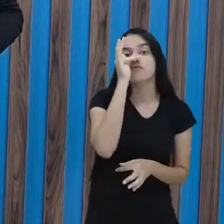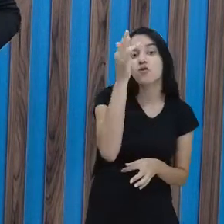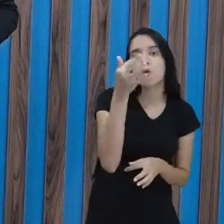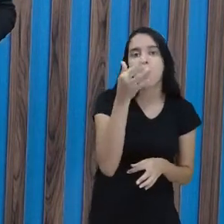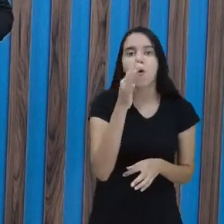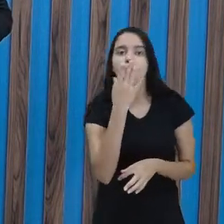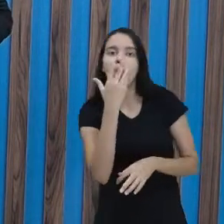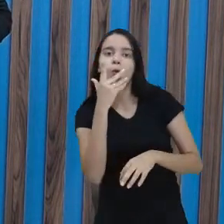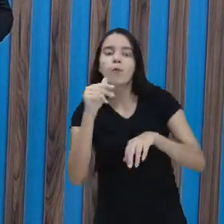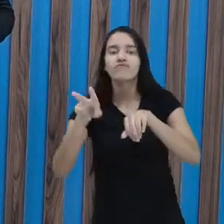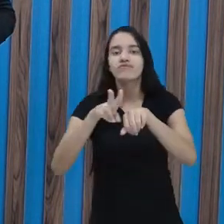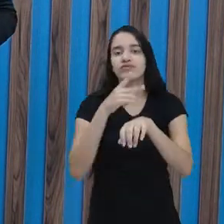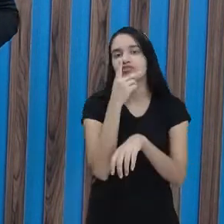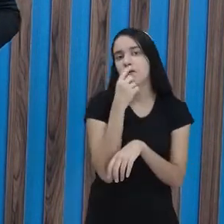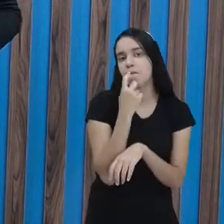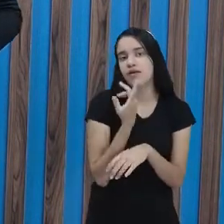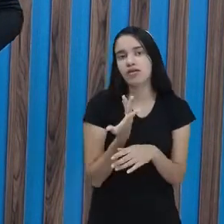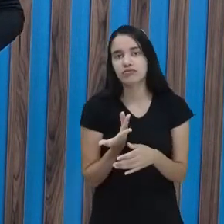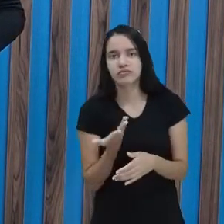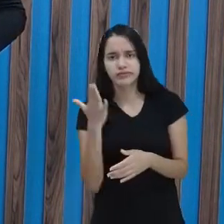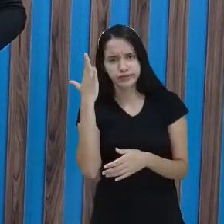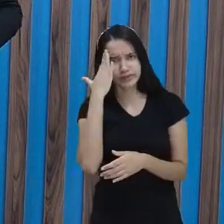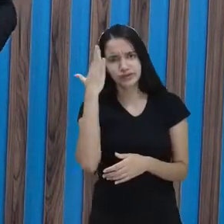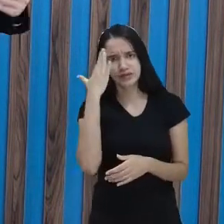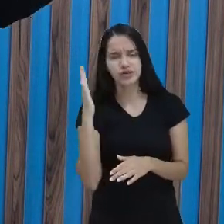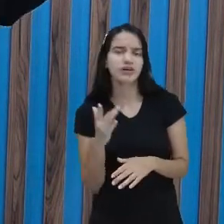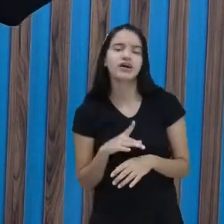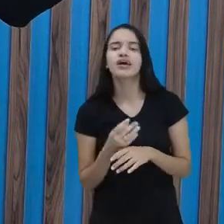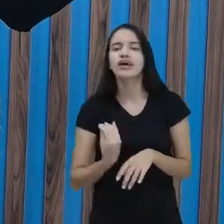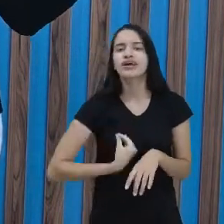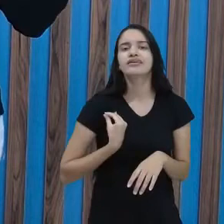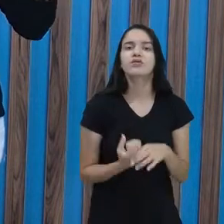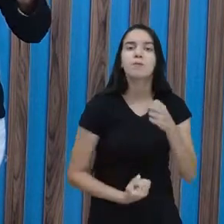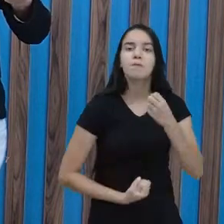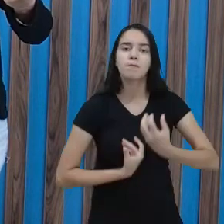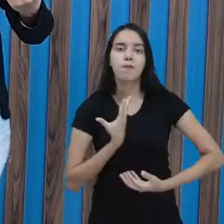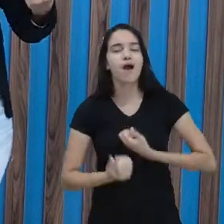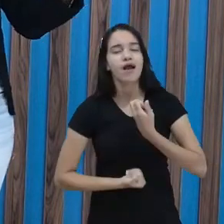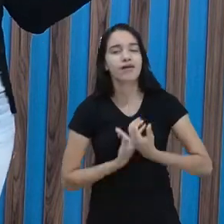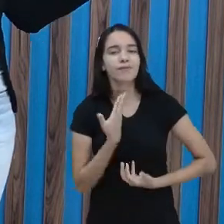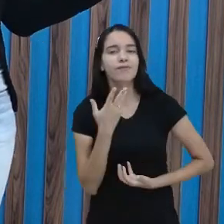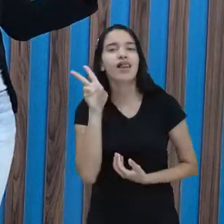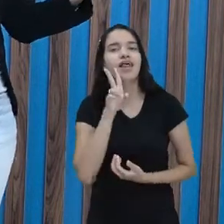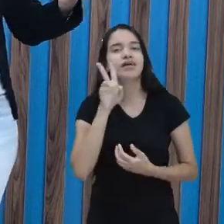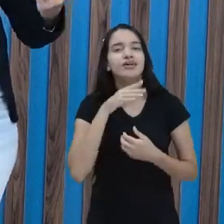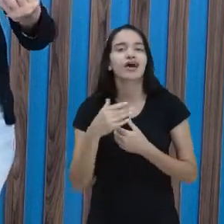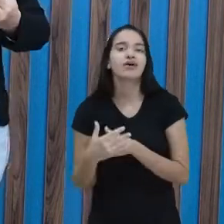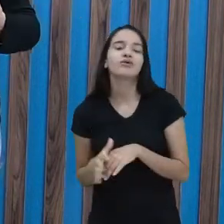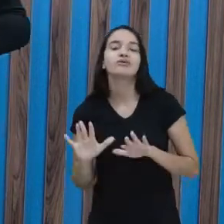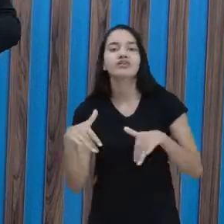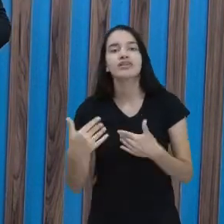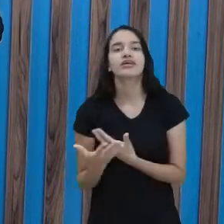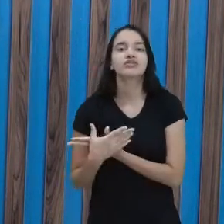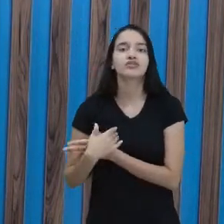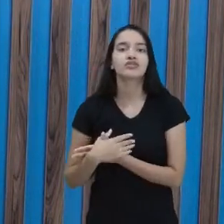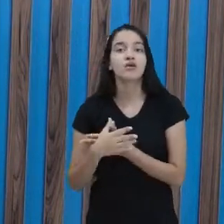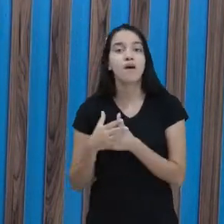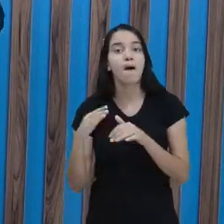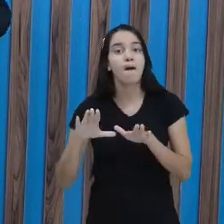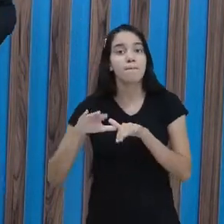Flor vermelha. Entenderam? Existe até um poema bem legal das borboletas que diz assim.